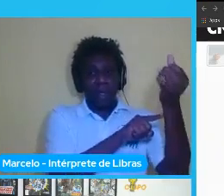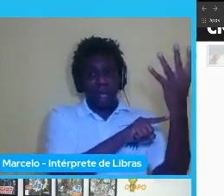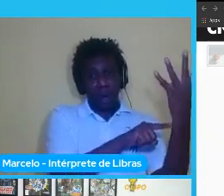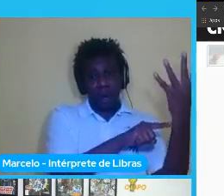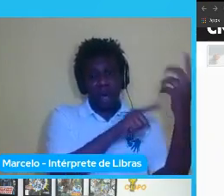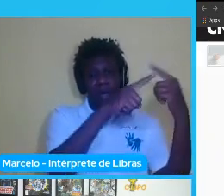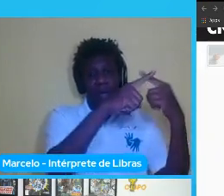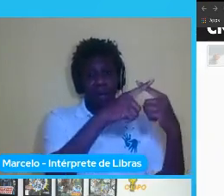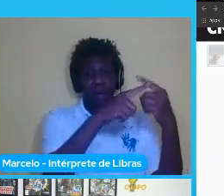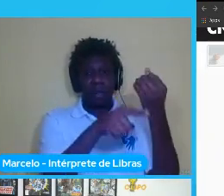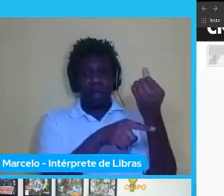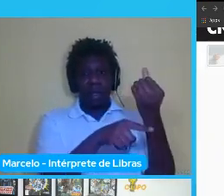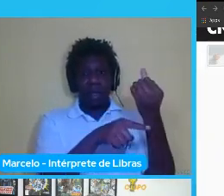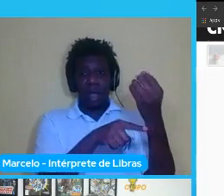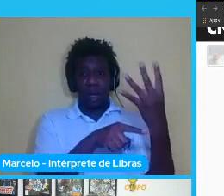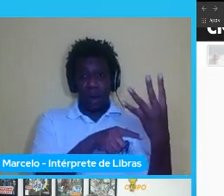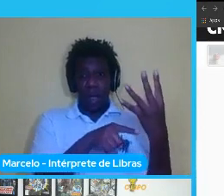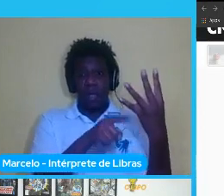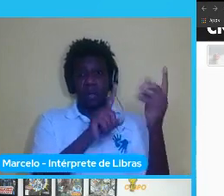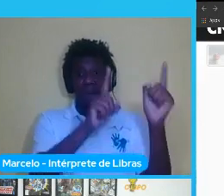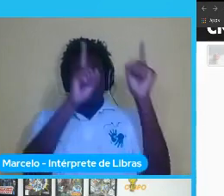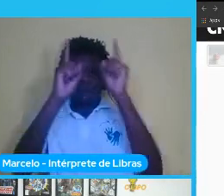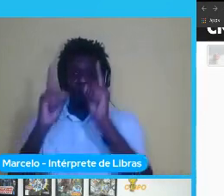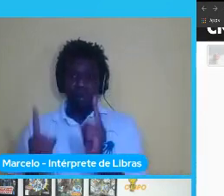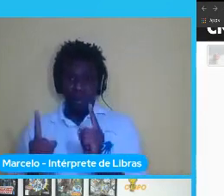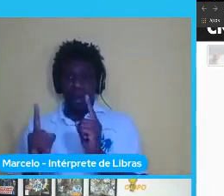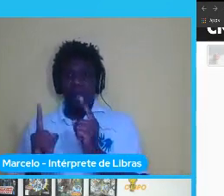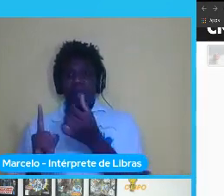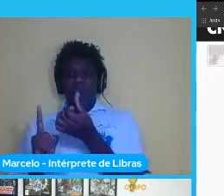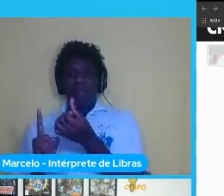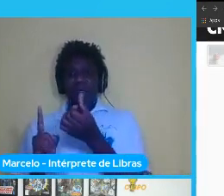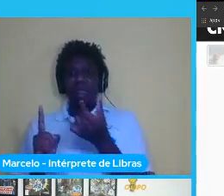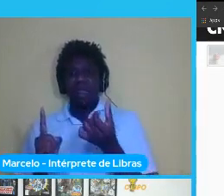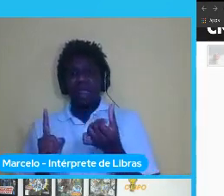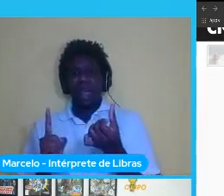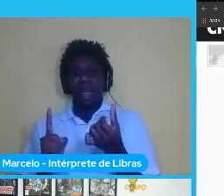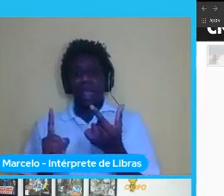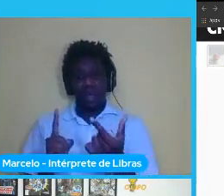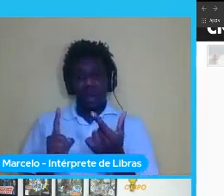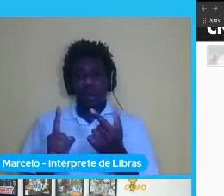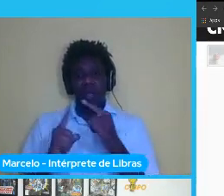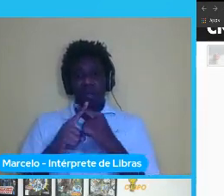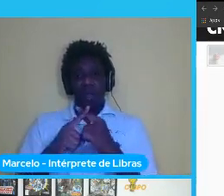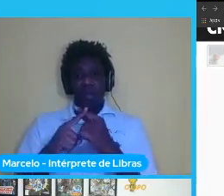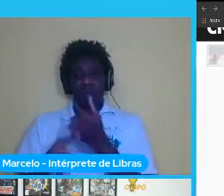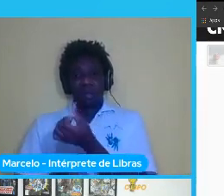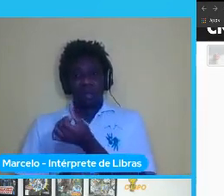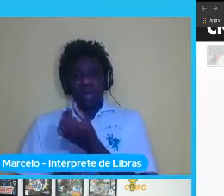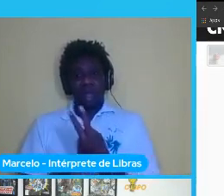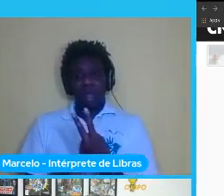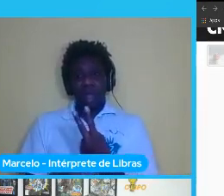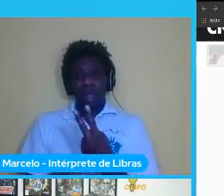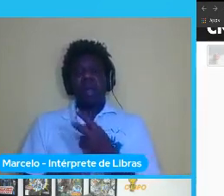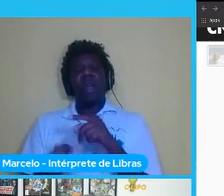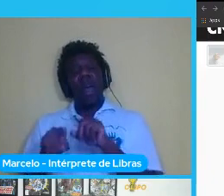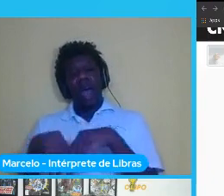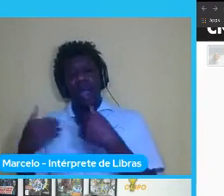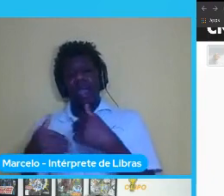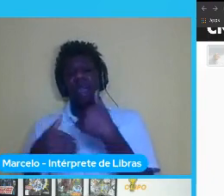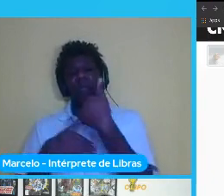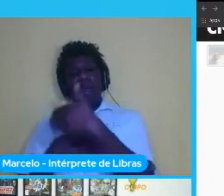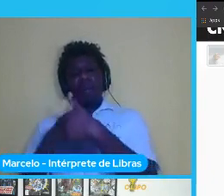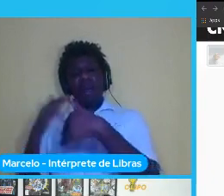para 62 quando você clica ele vai te ensinando como é que vai varrendo a imagem e como é que vai